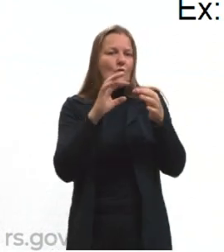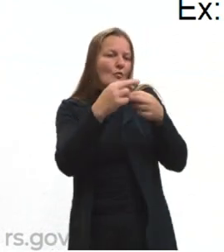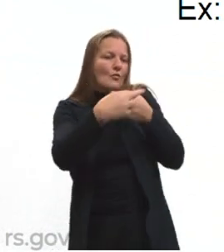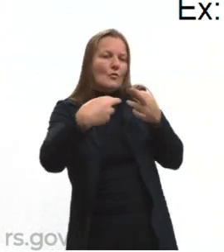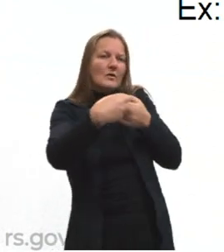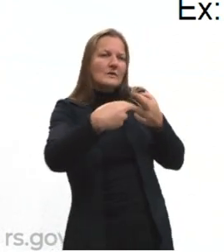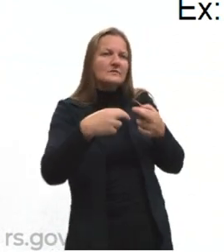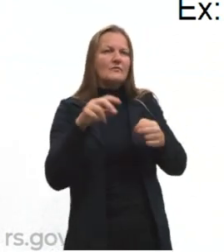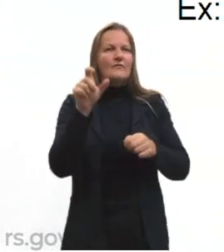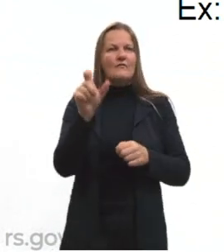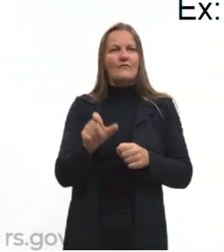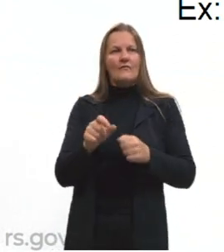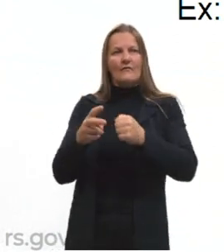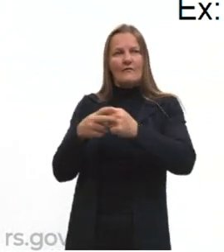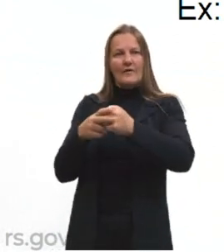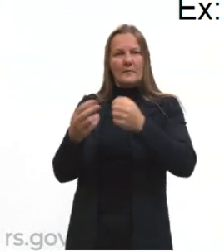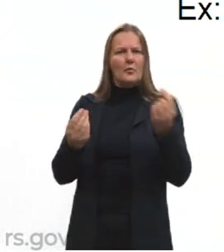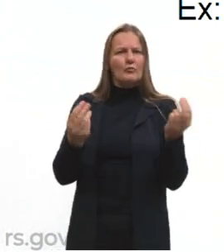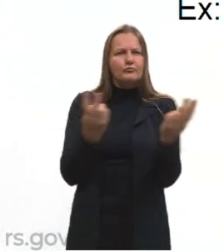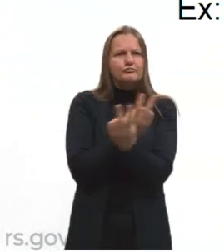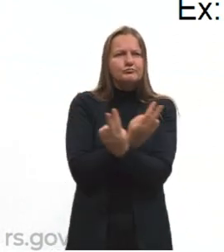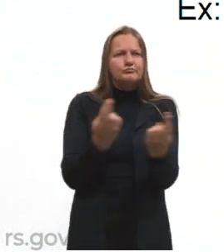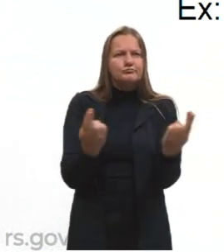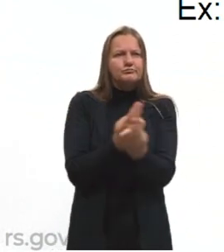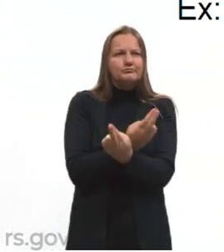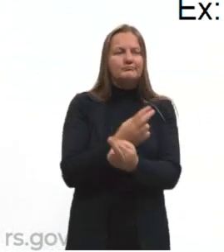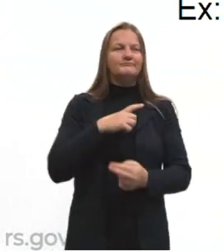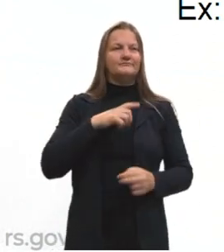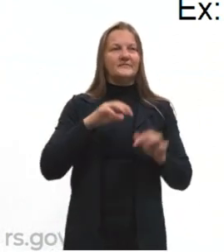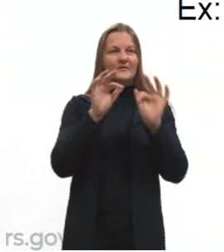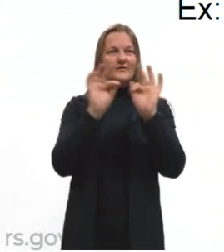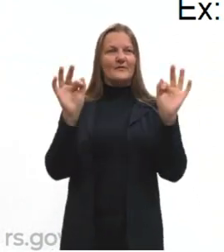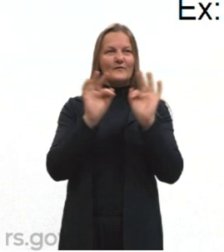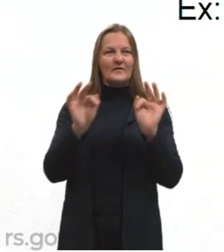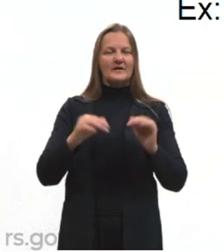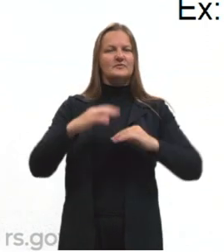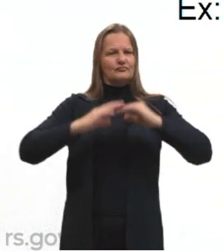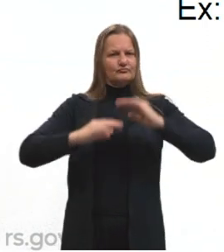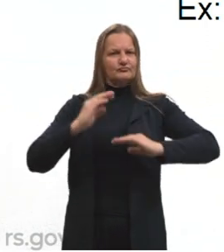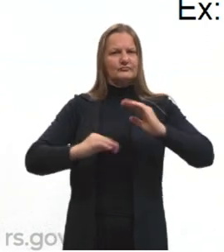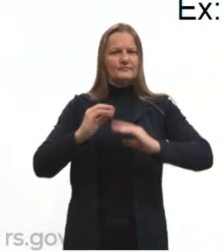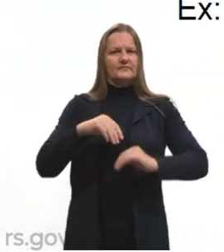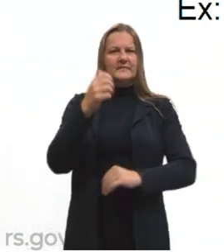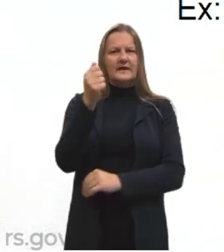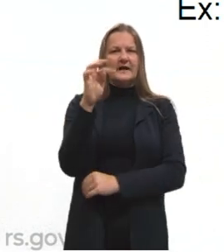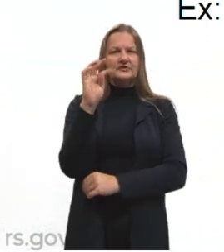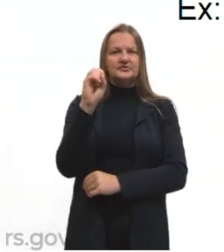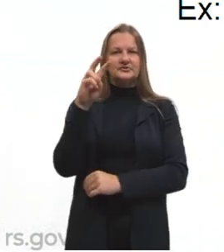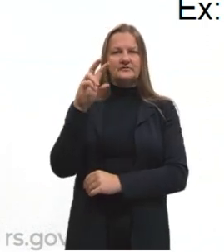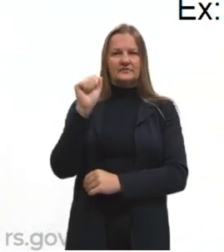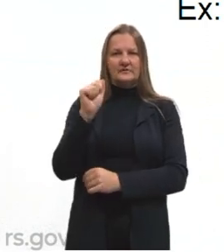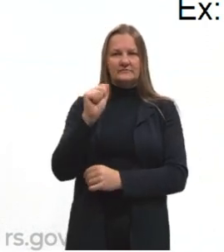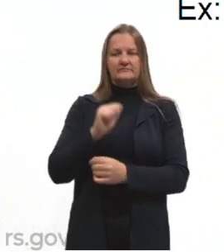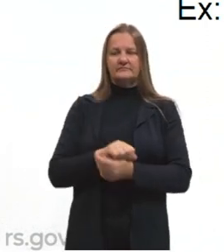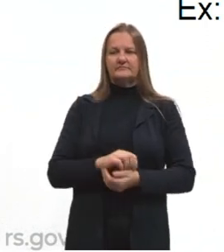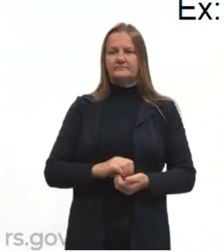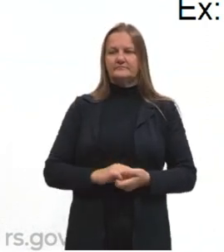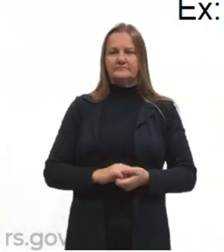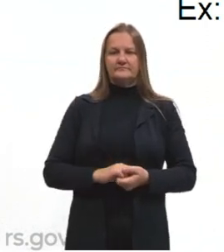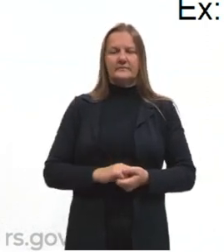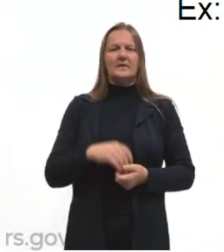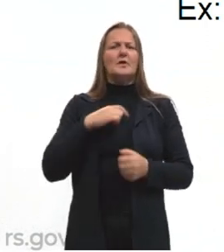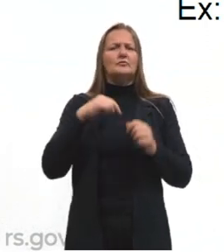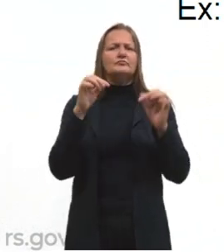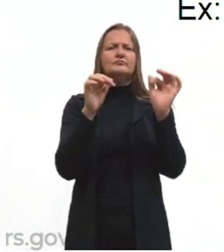a gente tem ali? Quando a gente tem uma frase que está na voz ativa, a gente está dizendo que o sujeito da